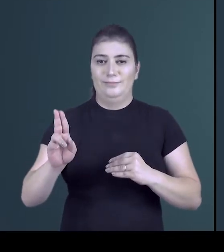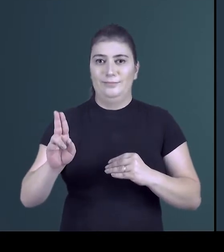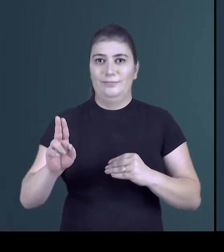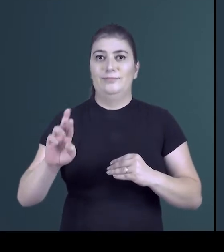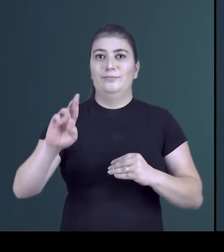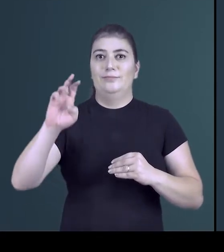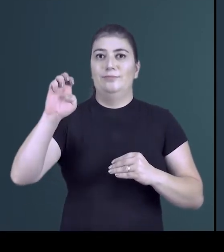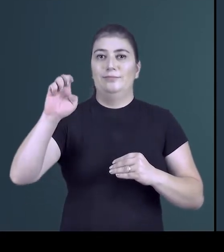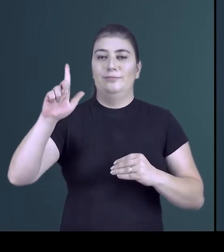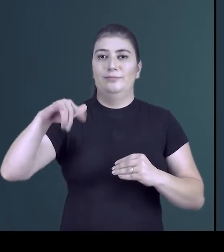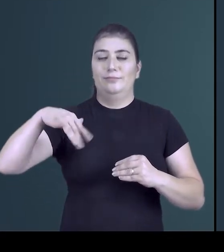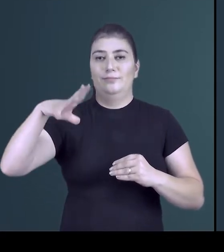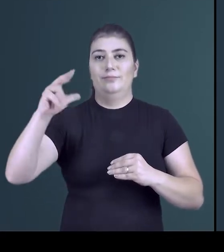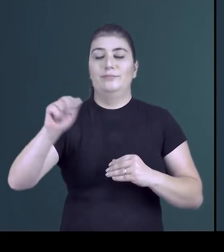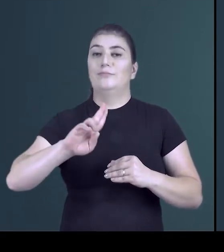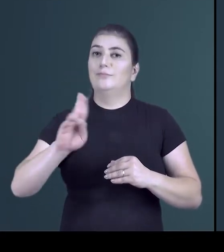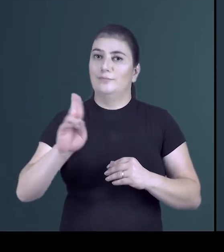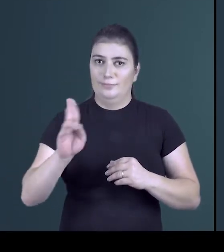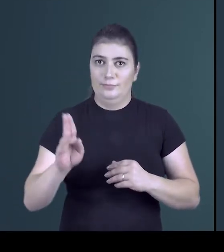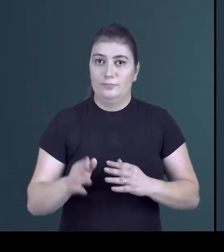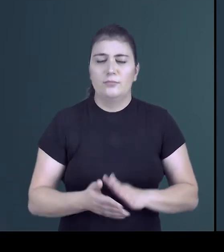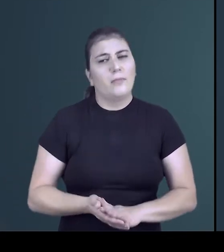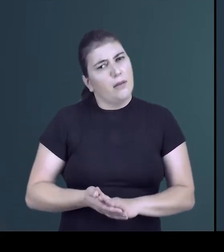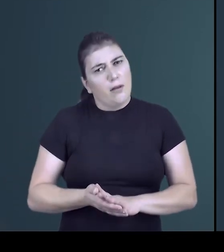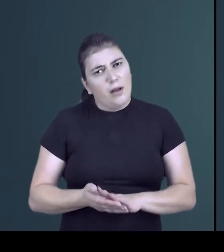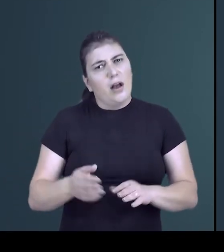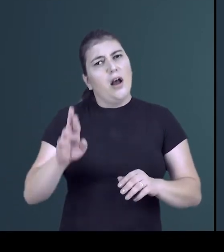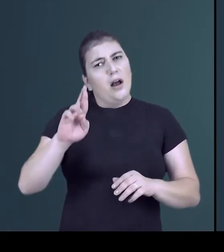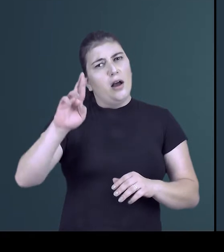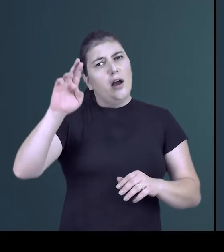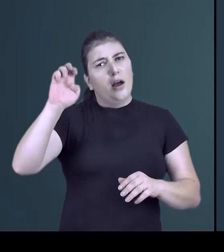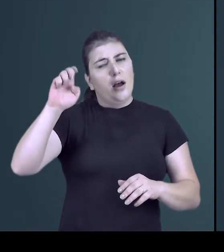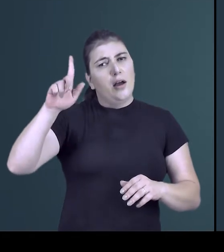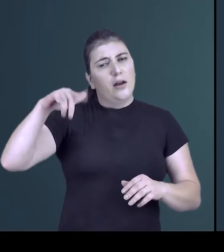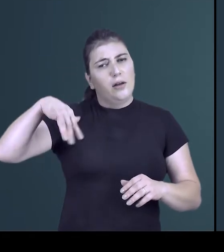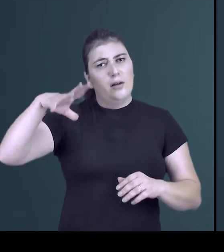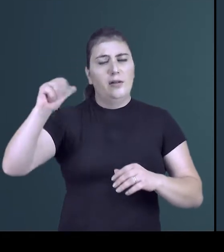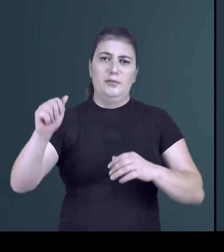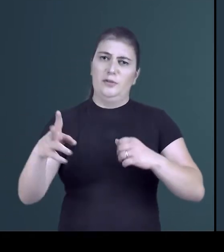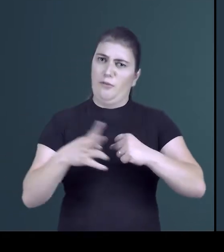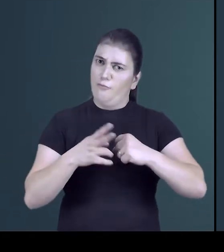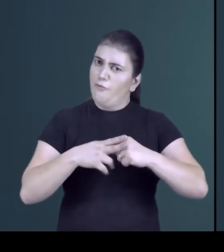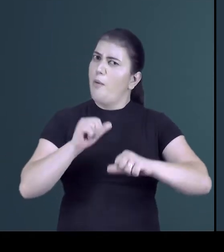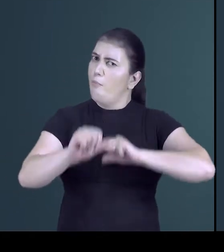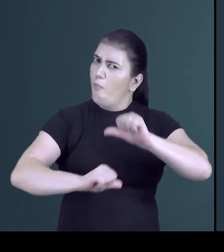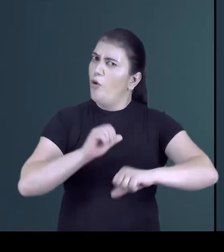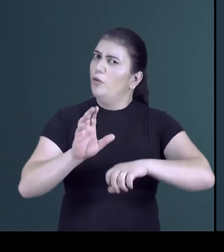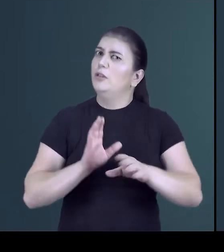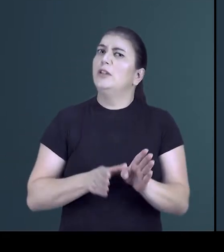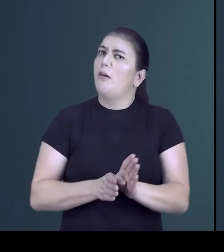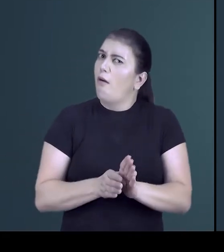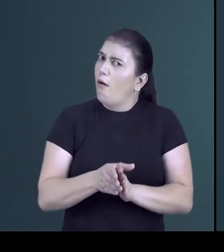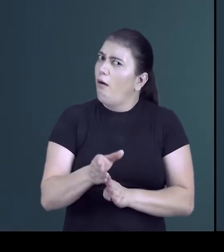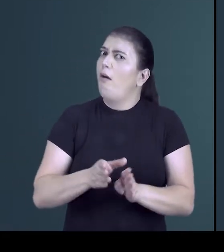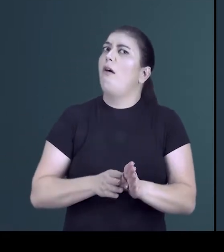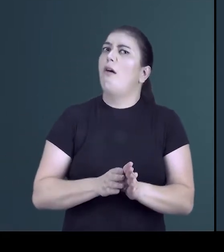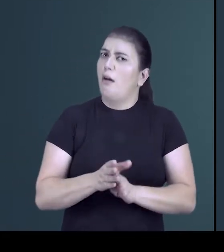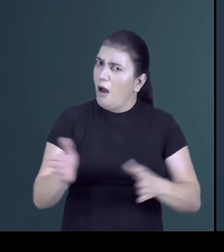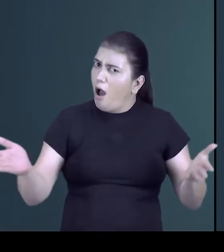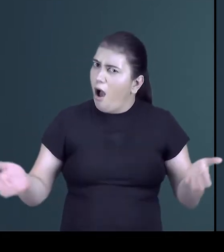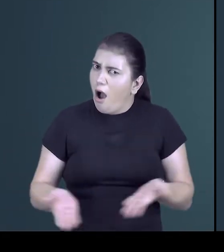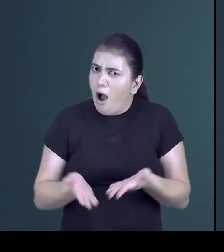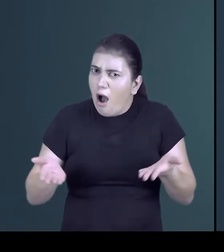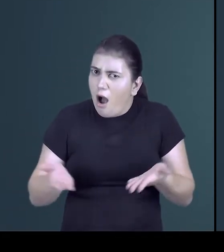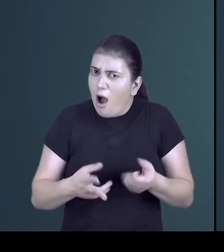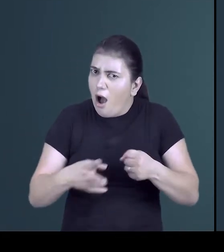em regência nominal. Agora, quando falamos em regência verbal, mudamos o conceito. Agora, os verbos é